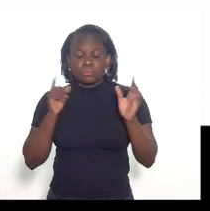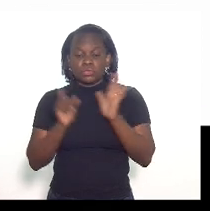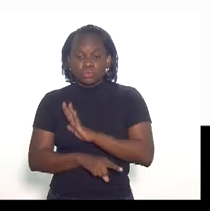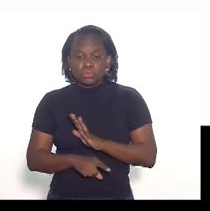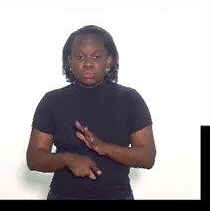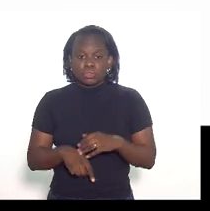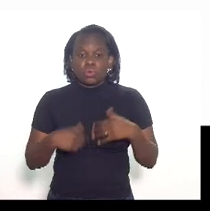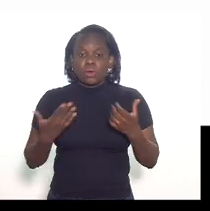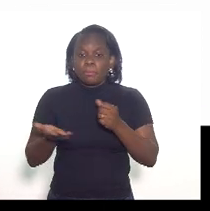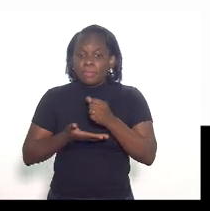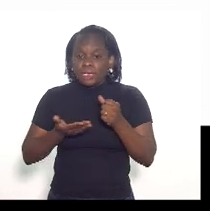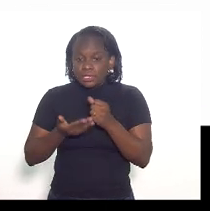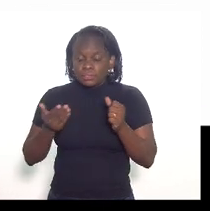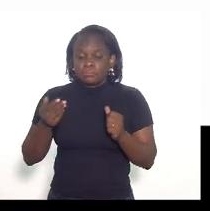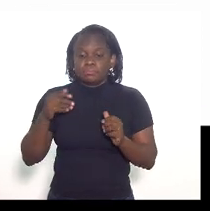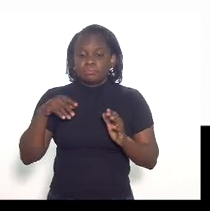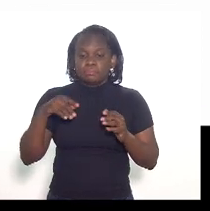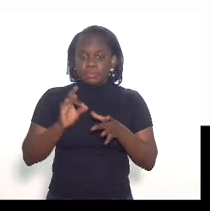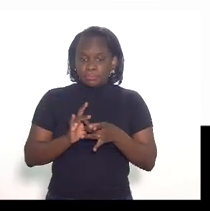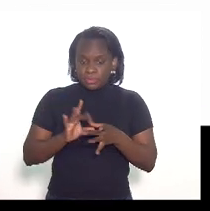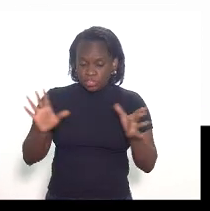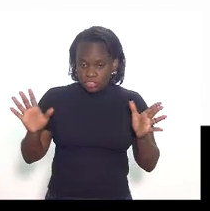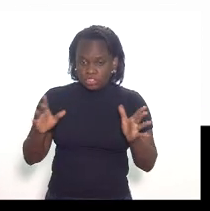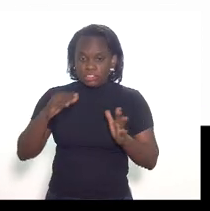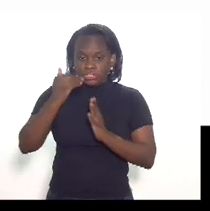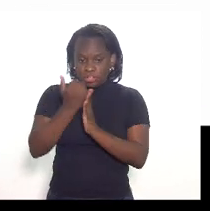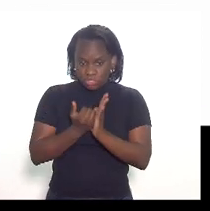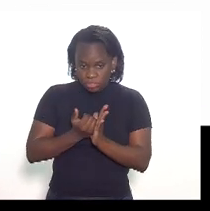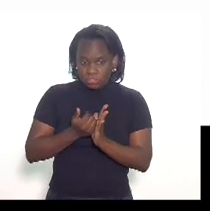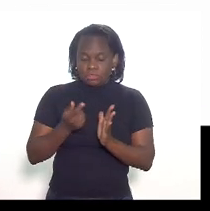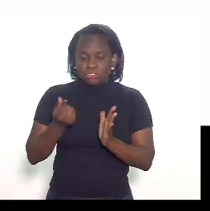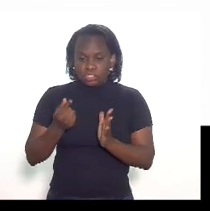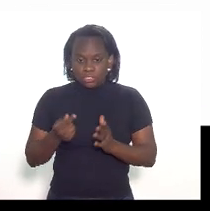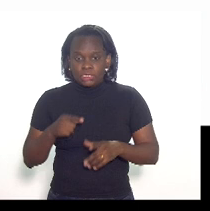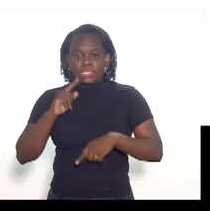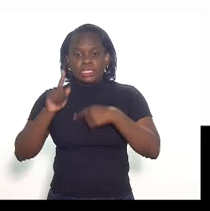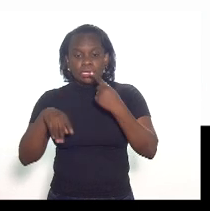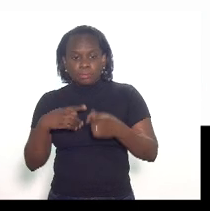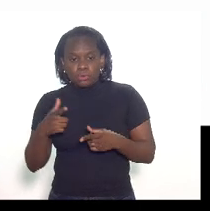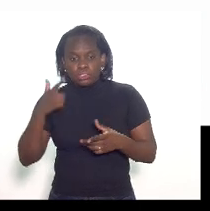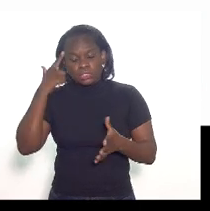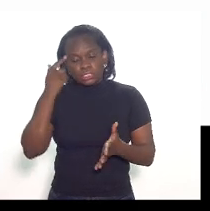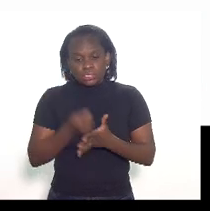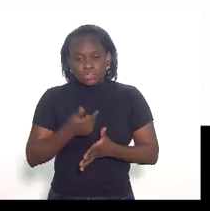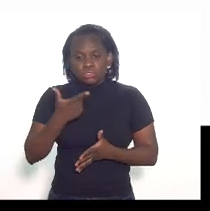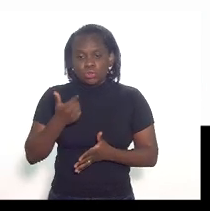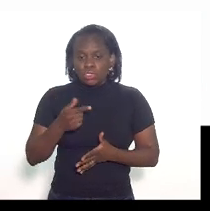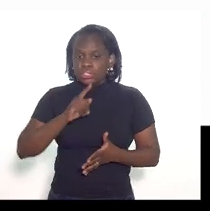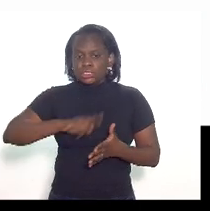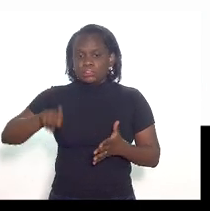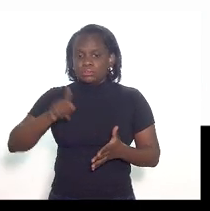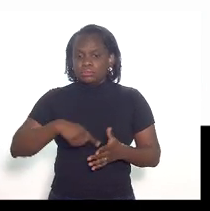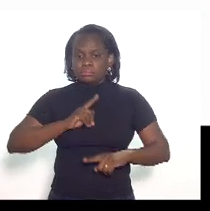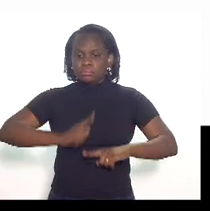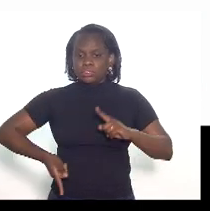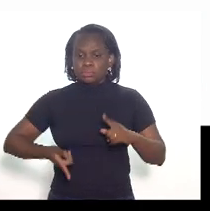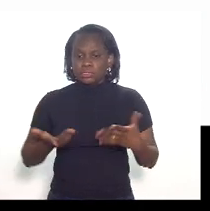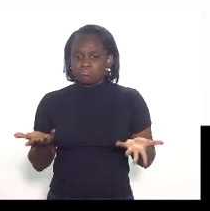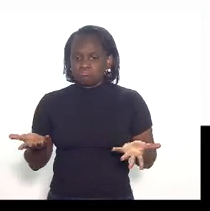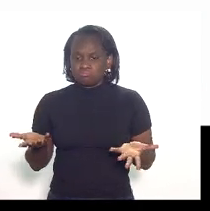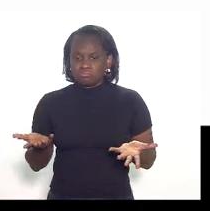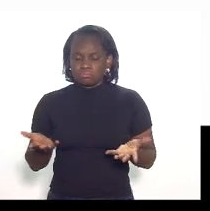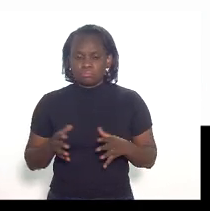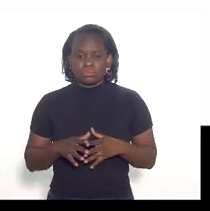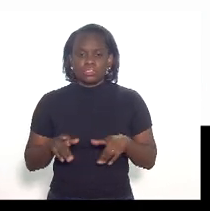qual o fundamento para permitir a dedução de encargos e depois a resolução 12 negar essa dedução dos encargos